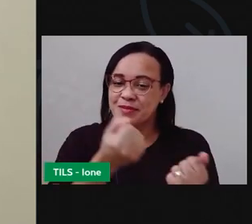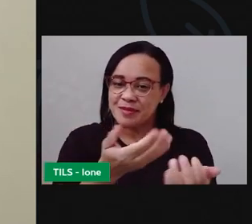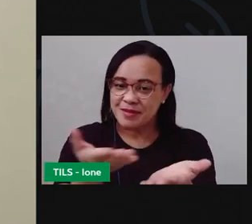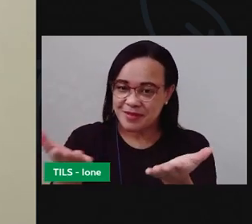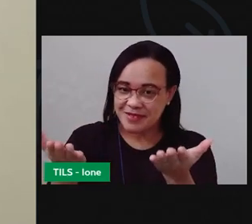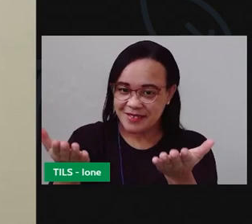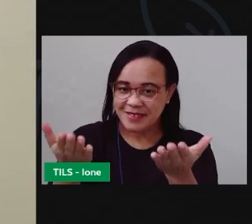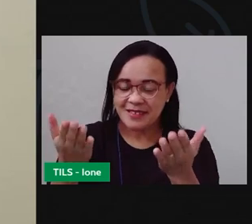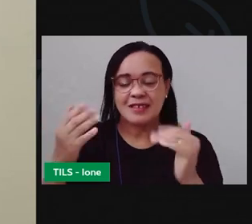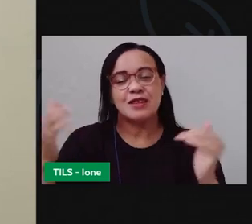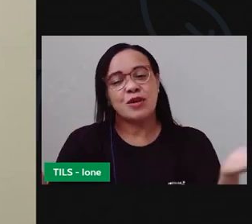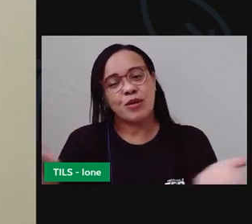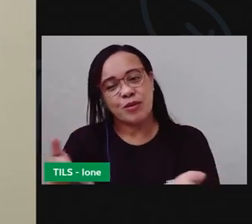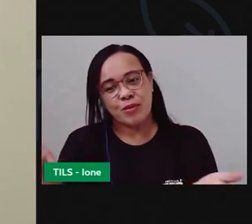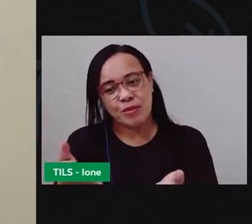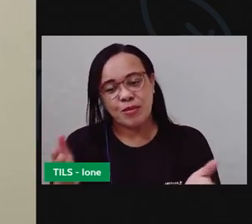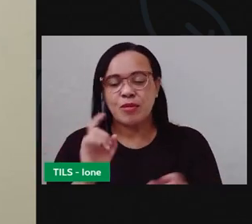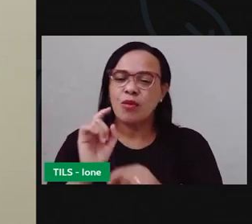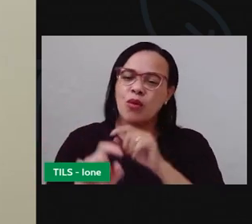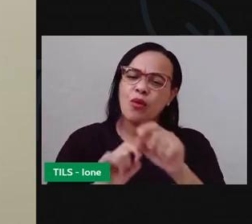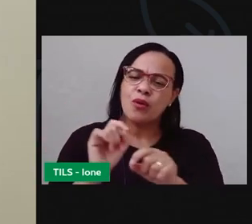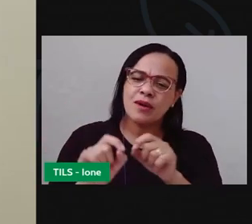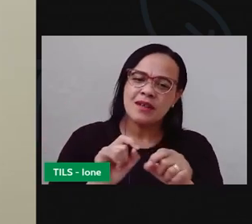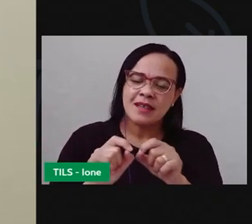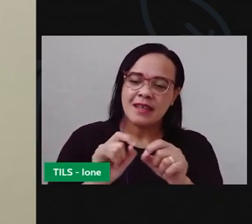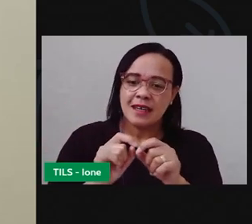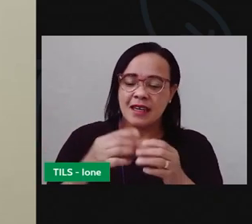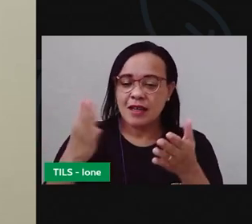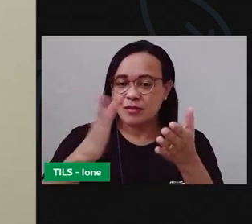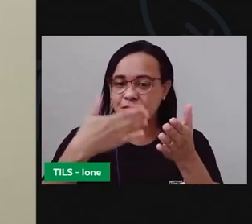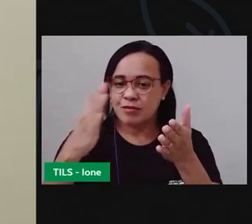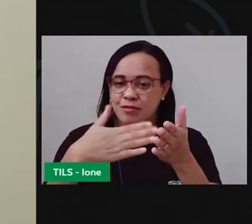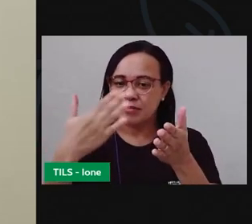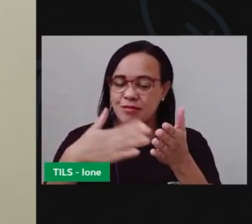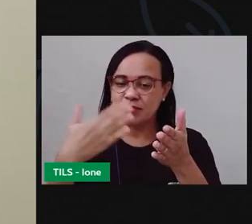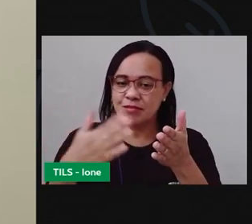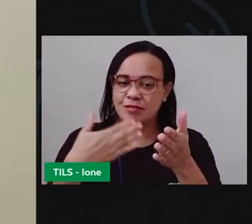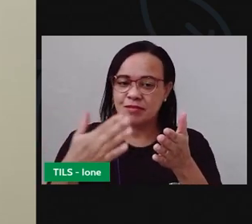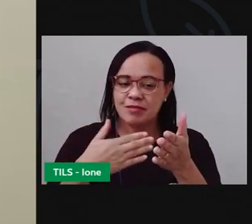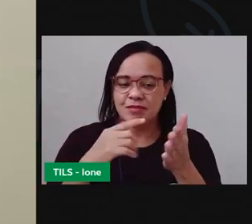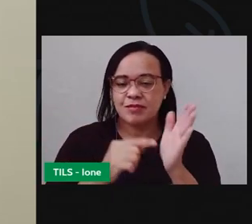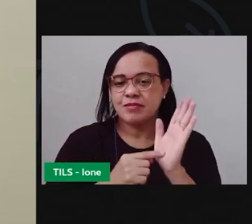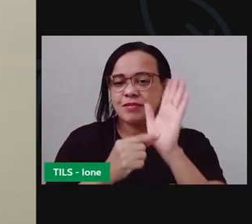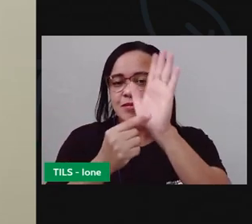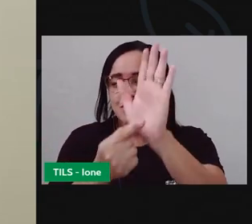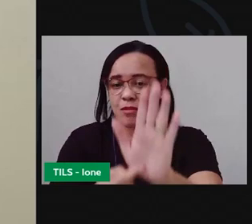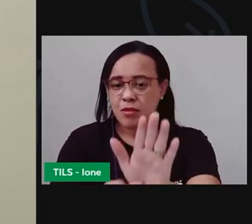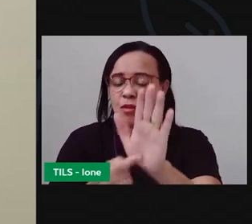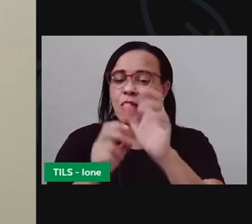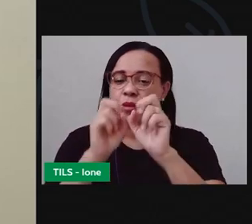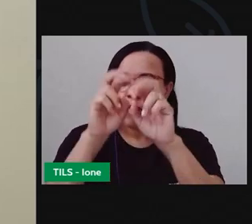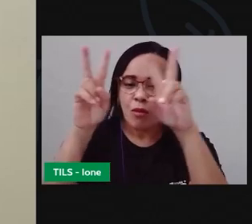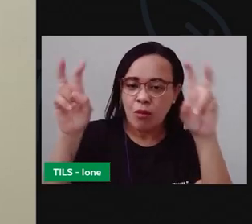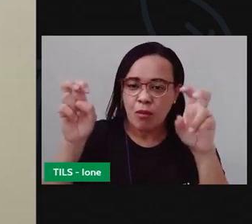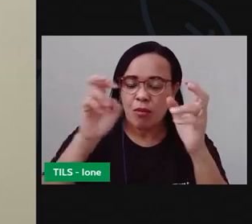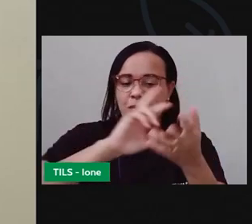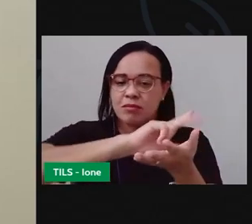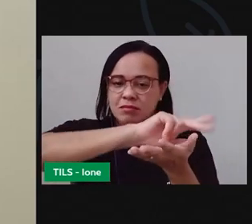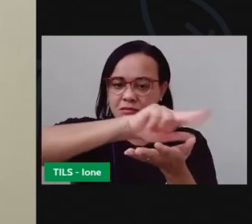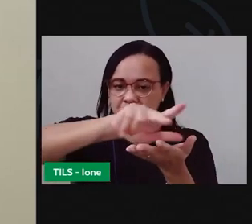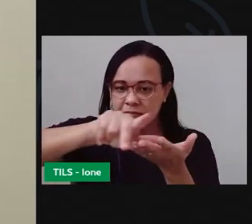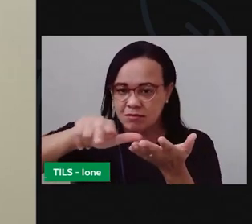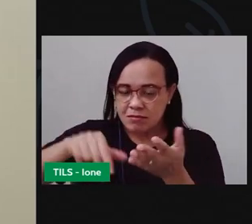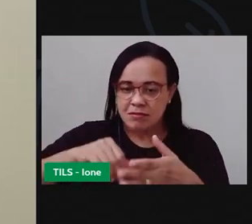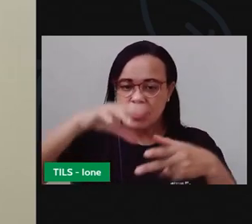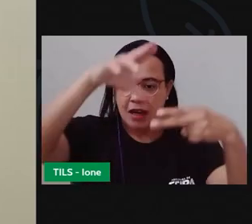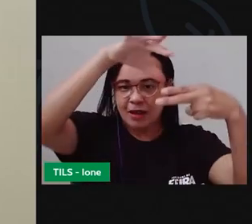Hoje eu trouxe um livro que traz para a gente vários cordéis.